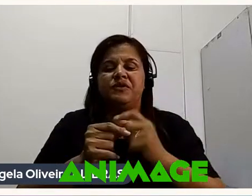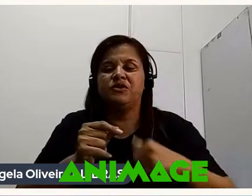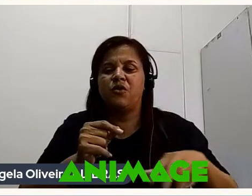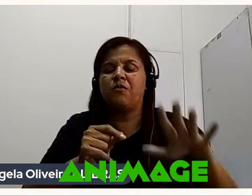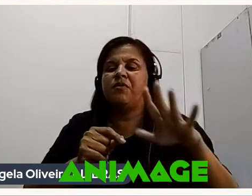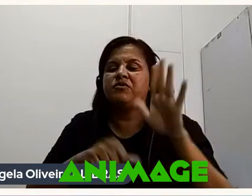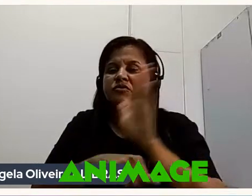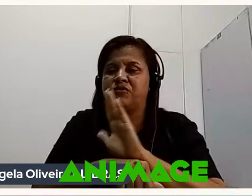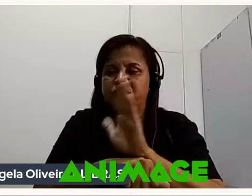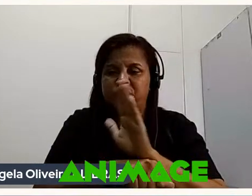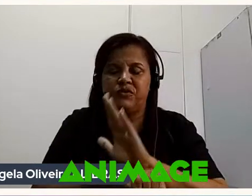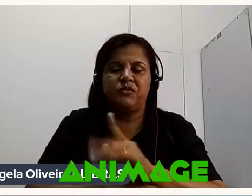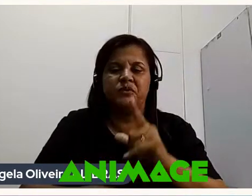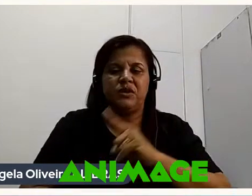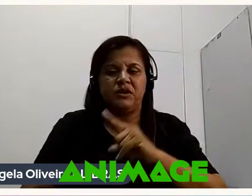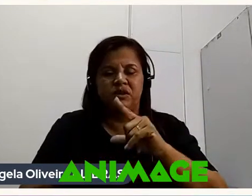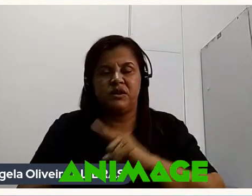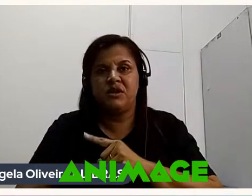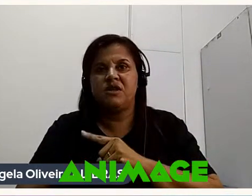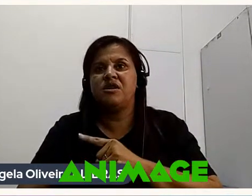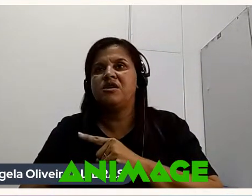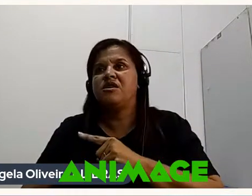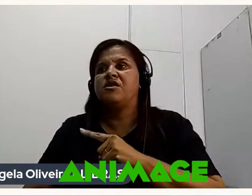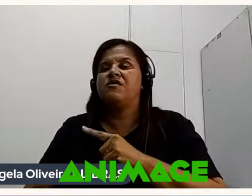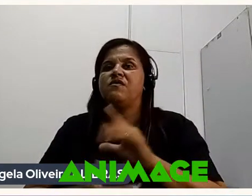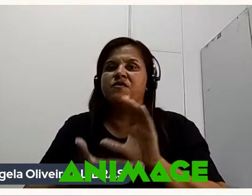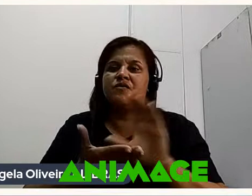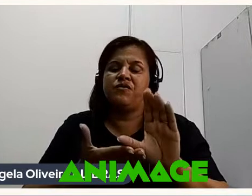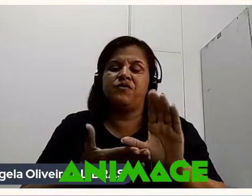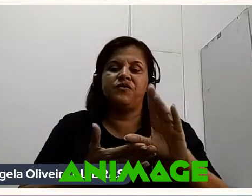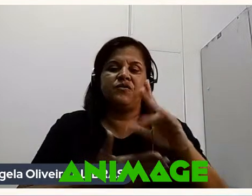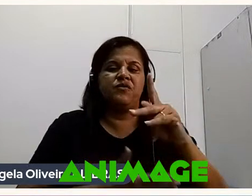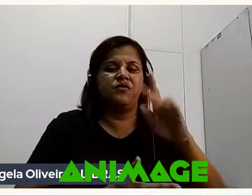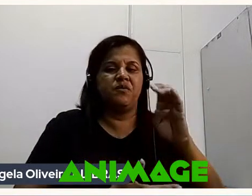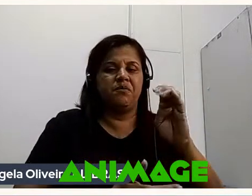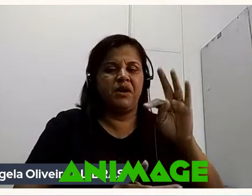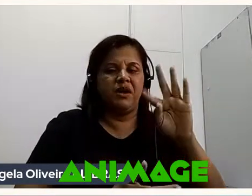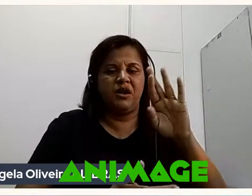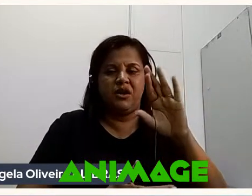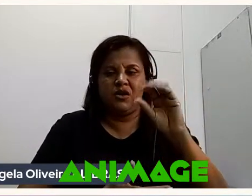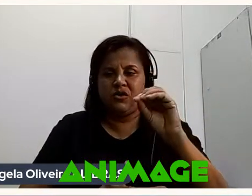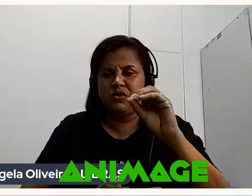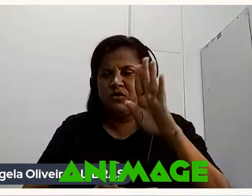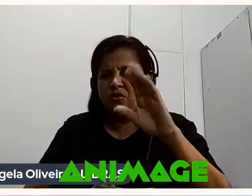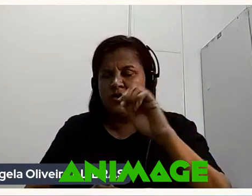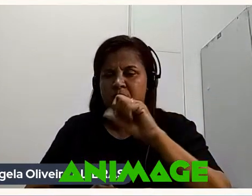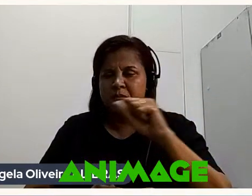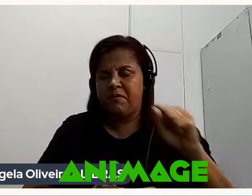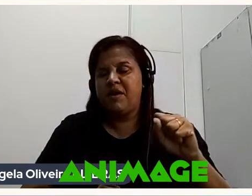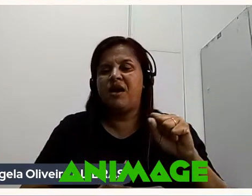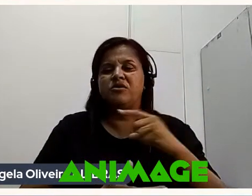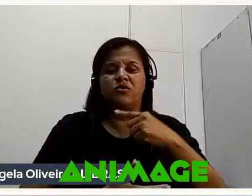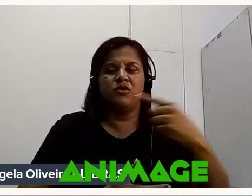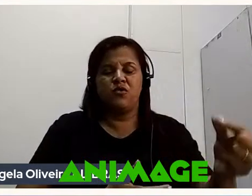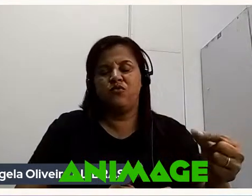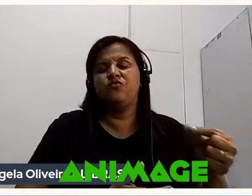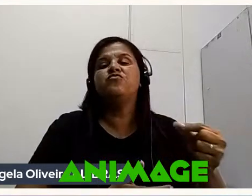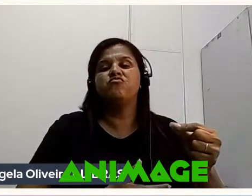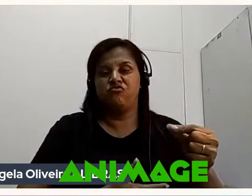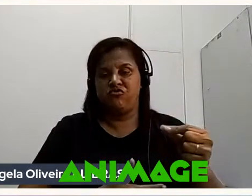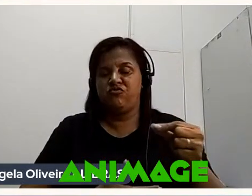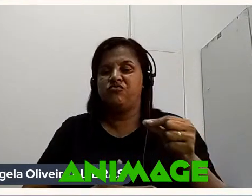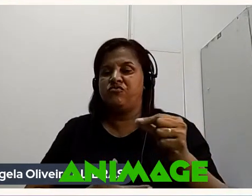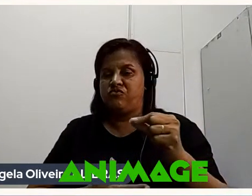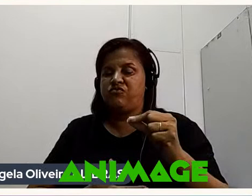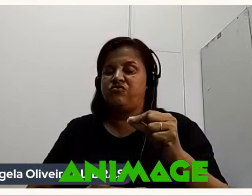Então a gente teve Fundo Setorial Petrobras Na época A gente ganhou O último edital Da Petrobras Que teve